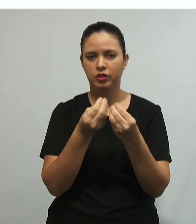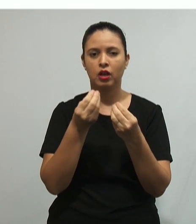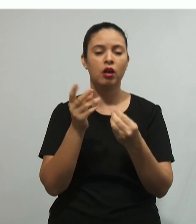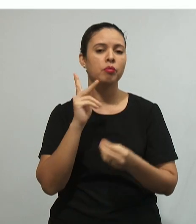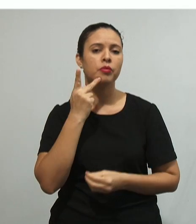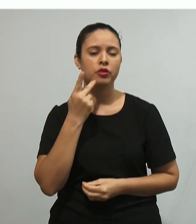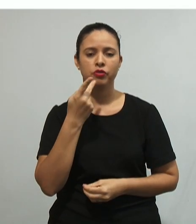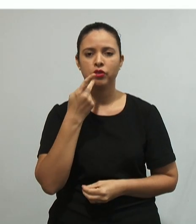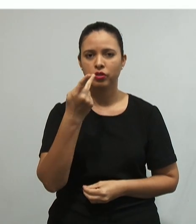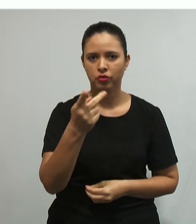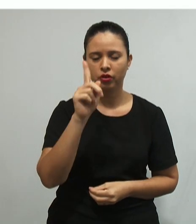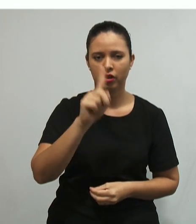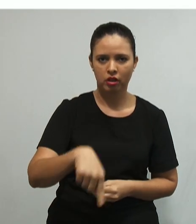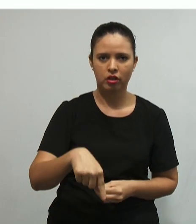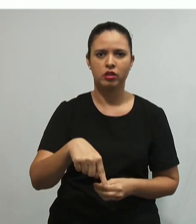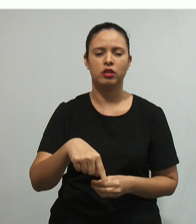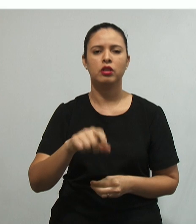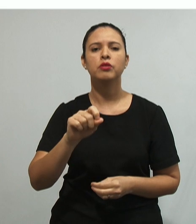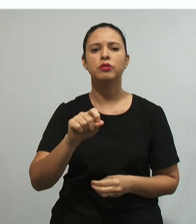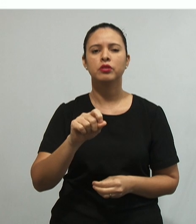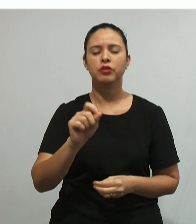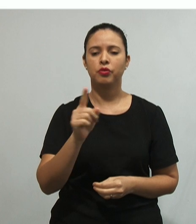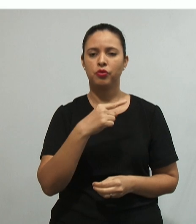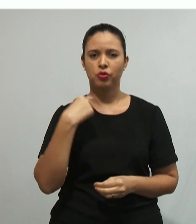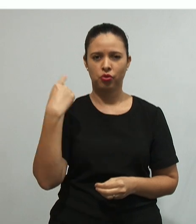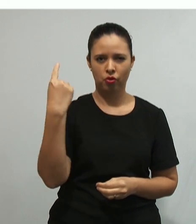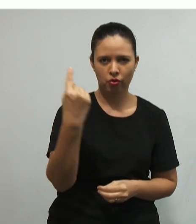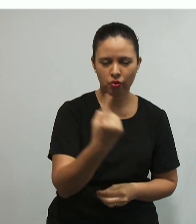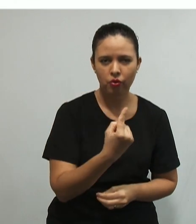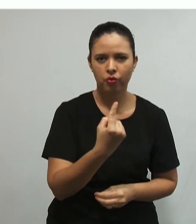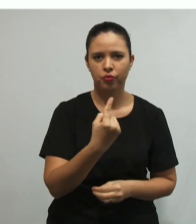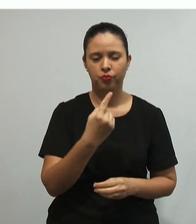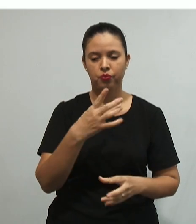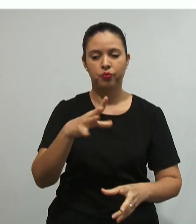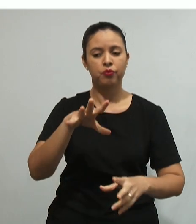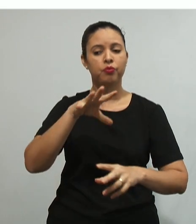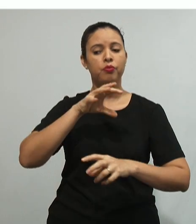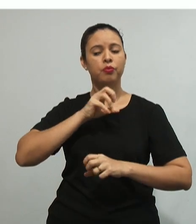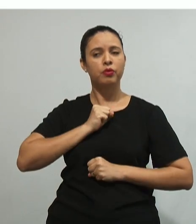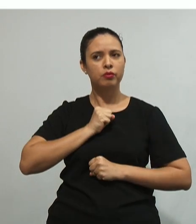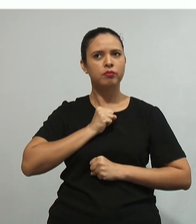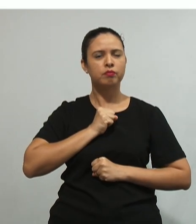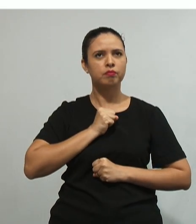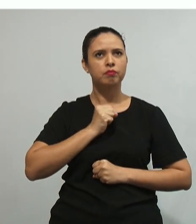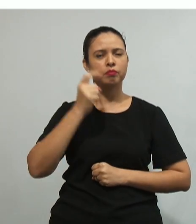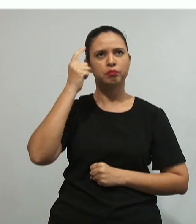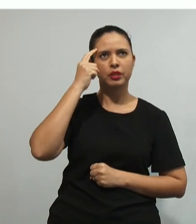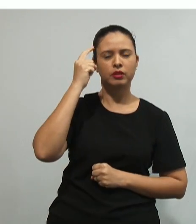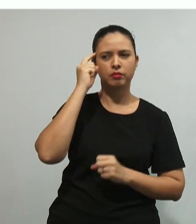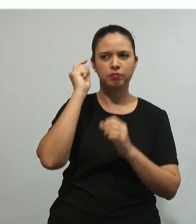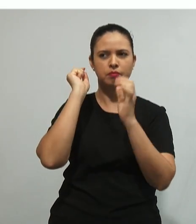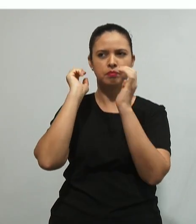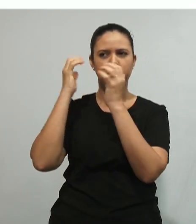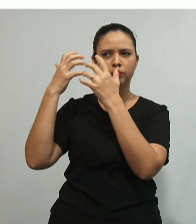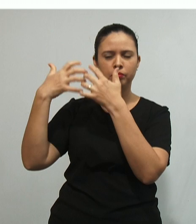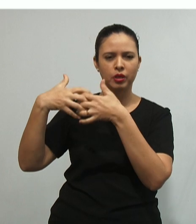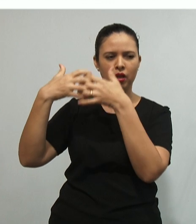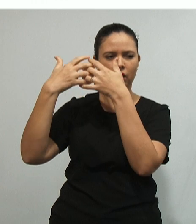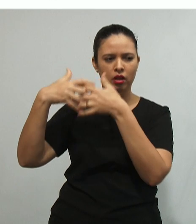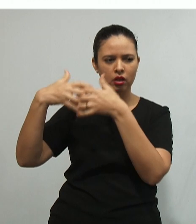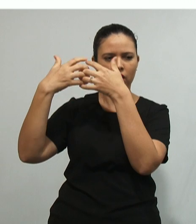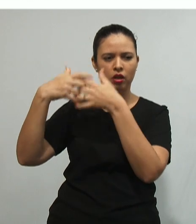Piaget, se dá pelo processo de assimilação mais acomodação. Veja bem. E essa assimilação mais